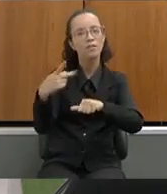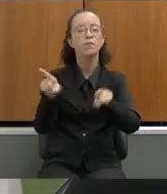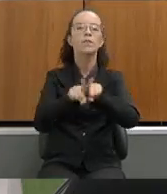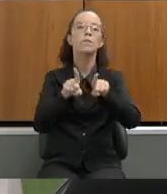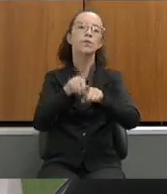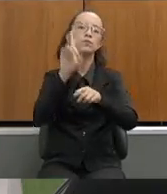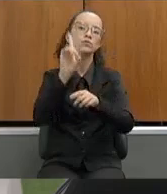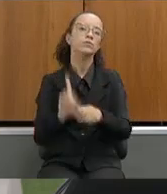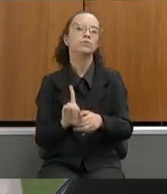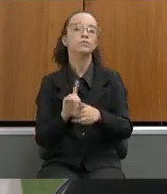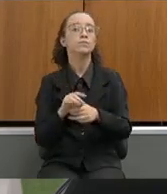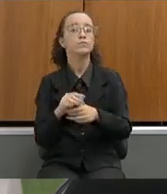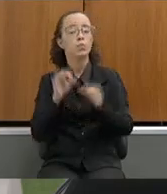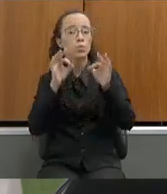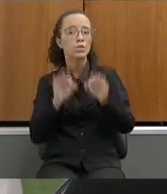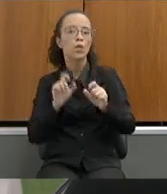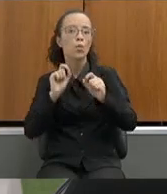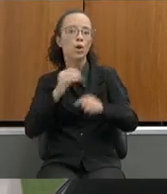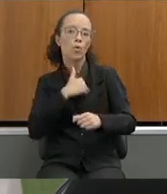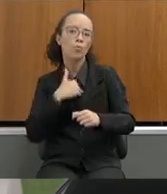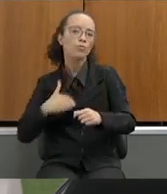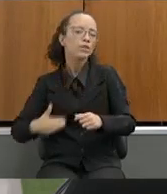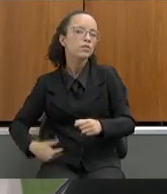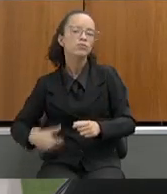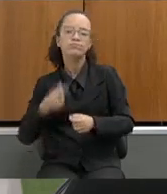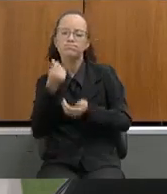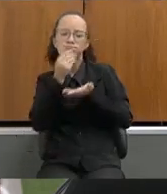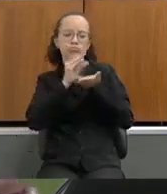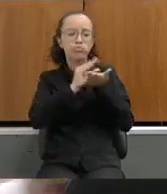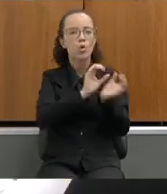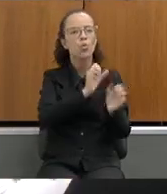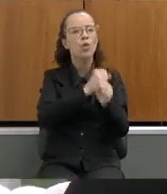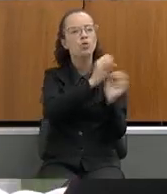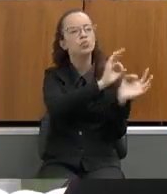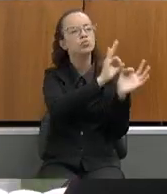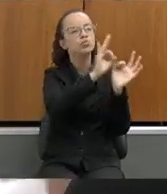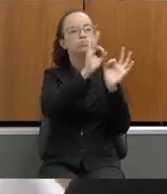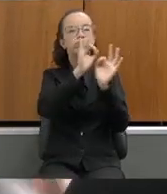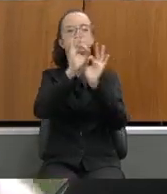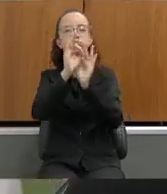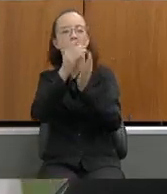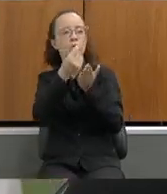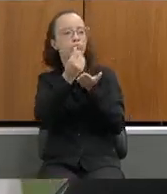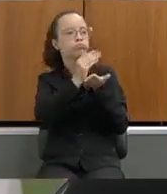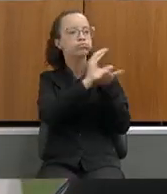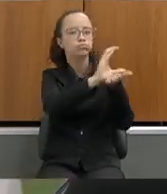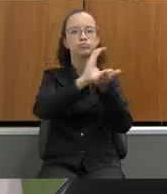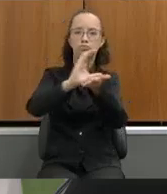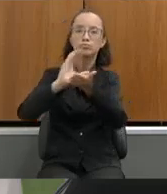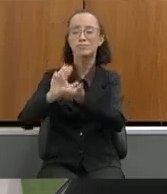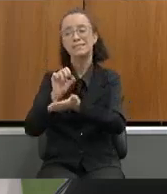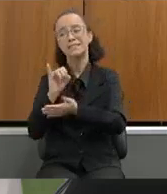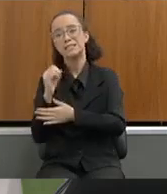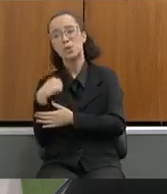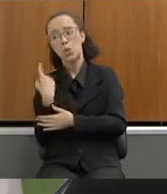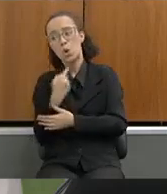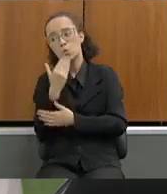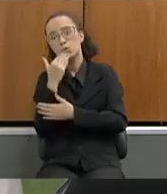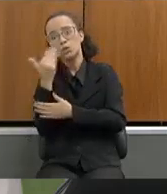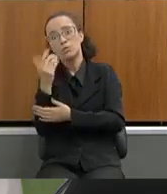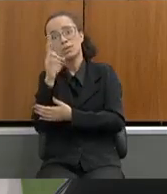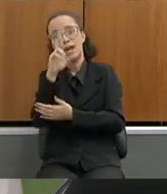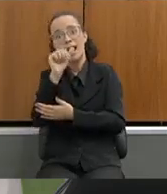então o ideal é sempre que o Estado faça esse investimento ao longo do ano se nós estamos solicitando o rateio porque